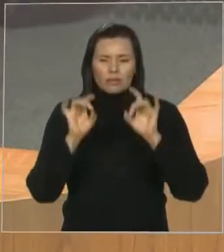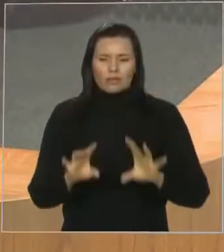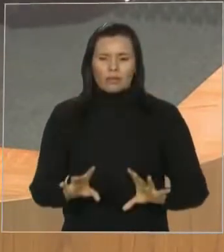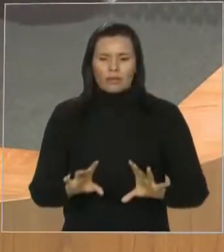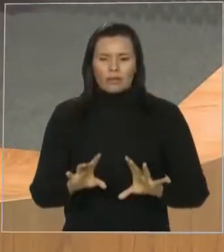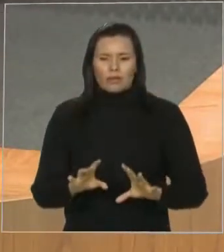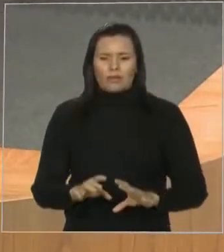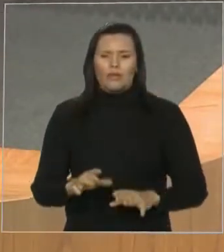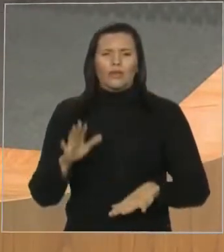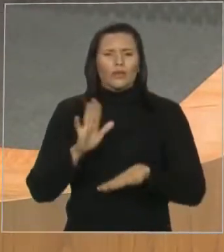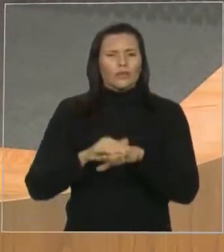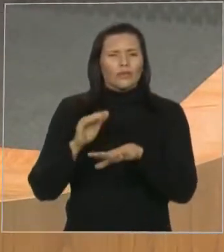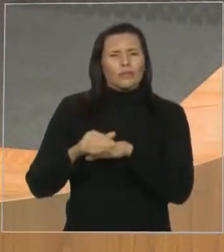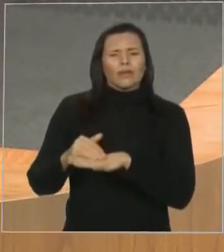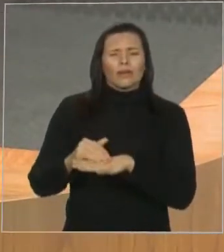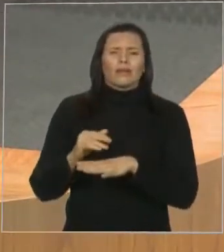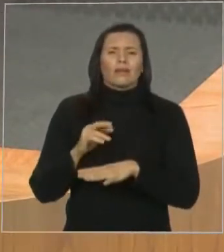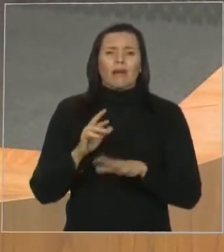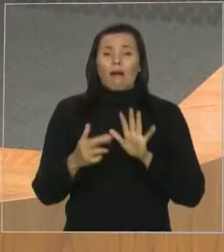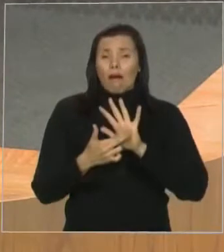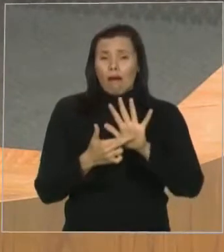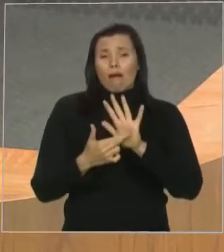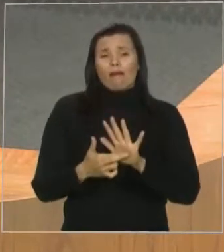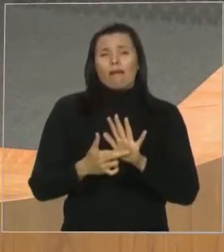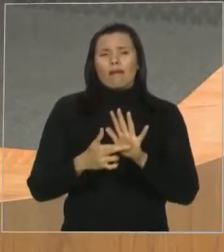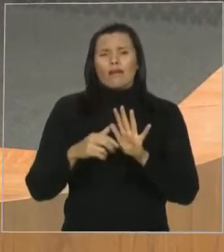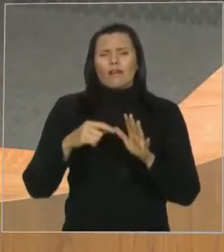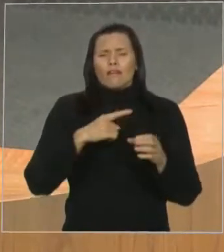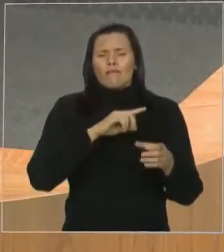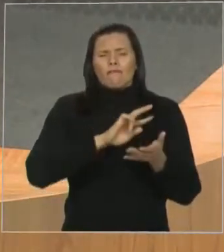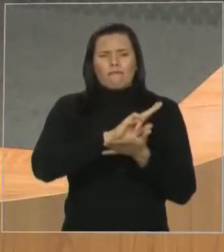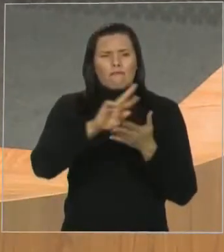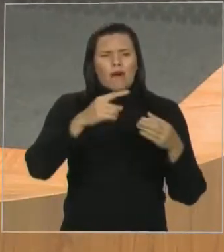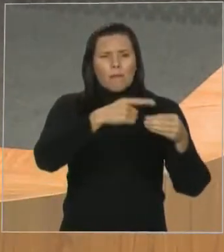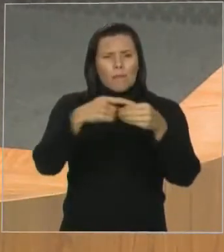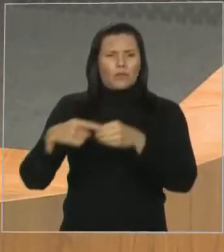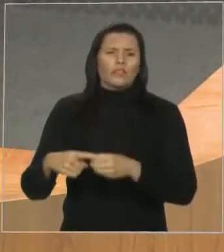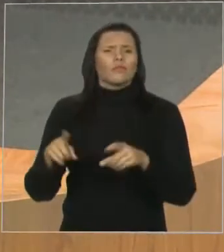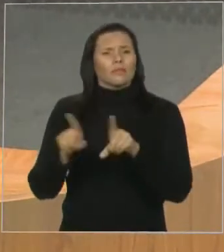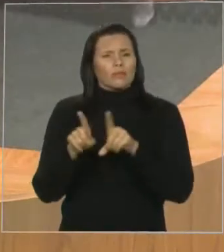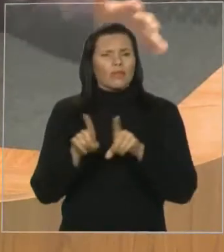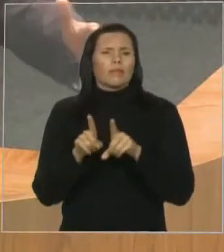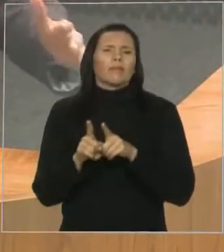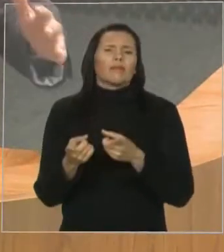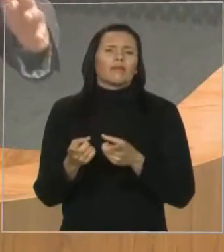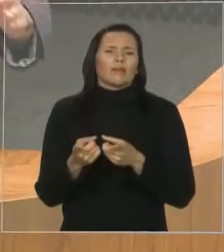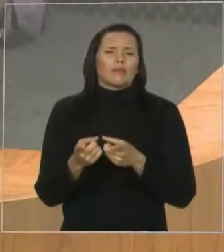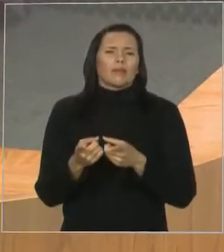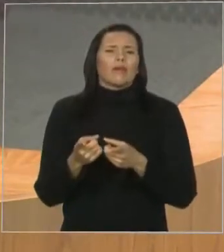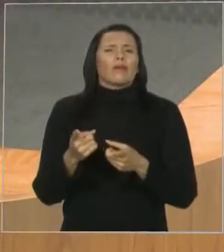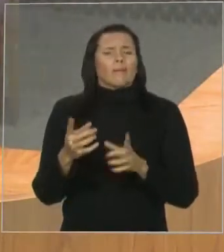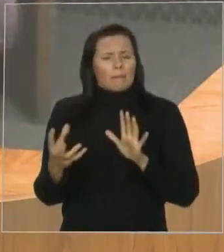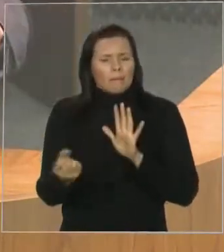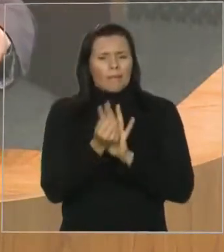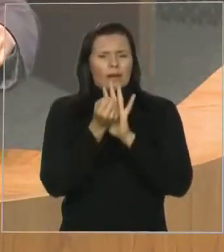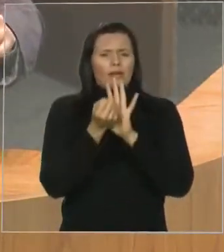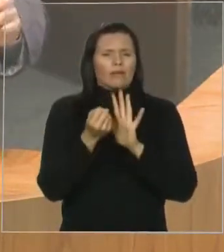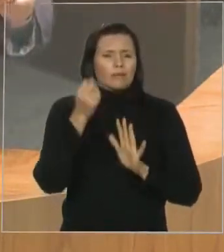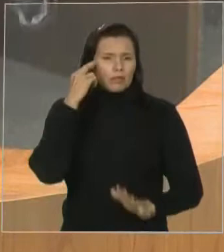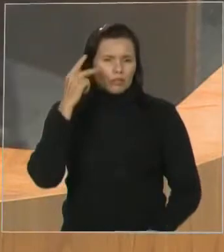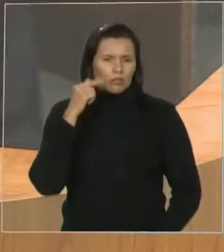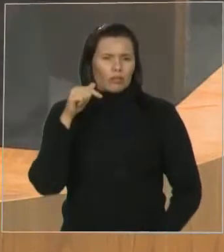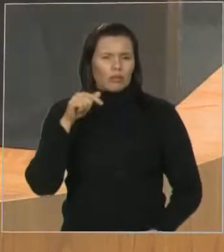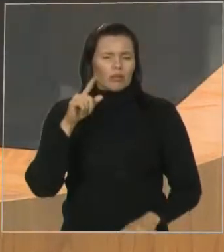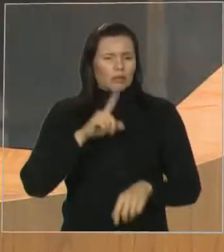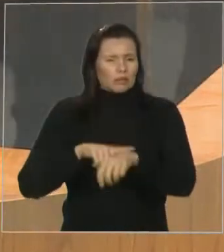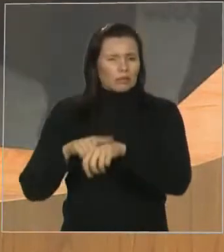diversos municípios que estão no roteiro da balaiada, que deveria até ser um roteiro turístico, a ser conhecido por muitos,